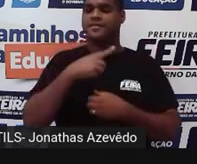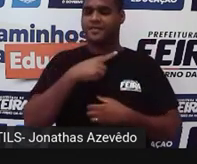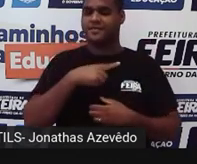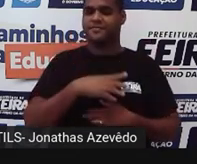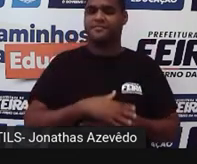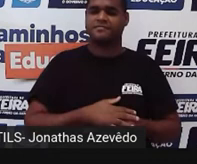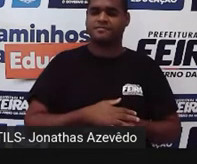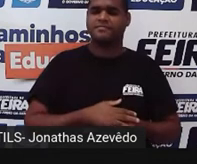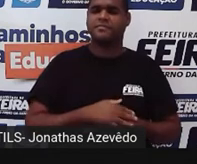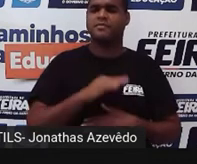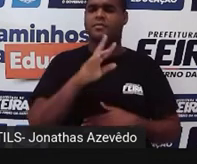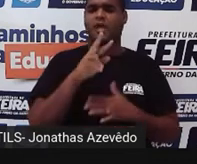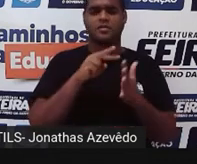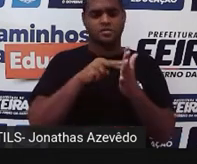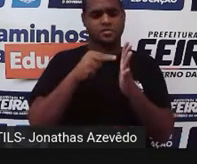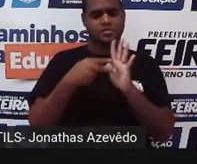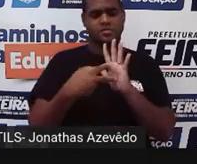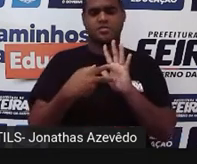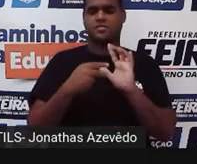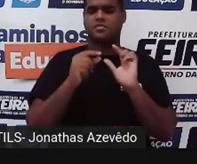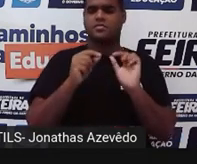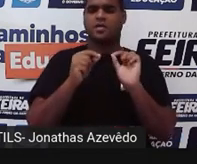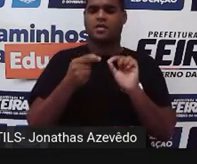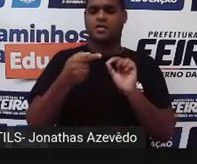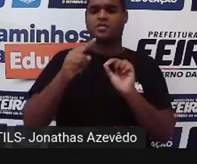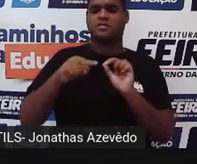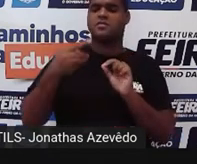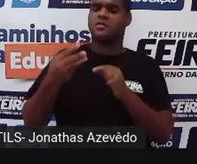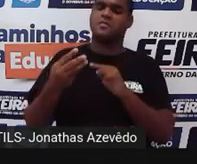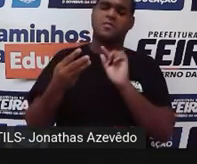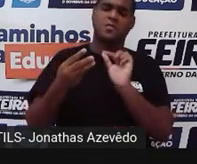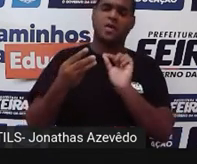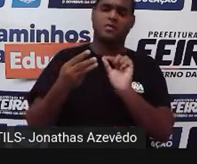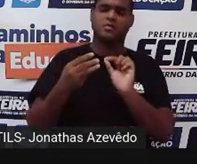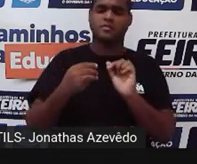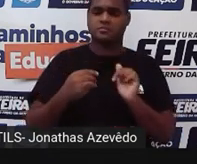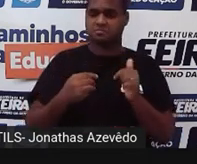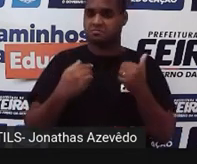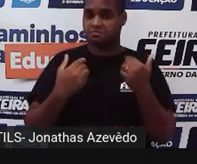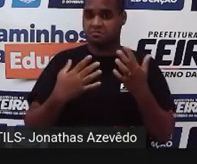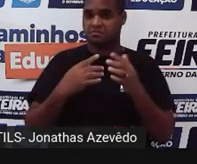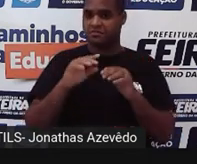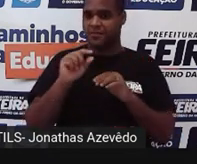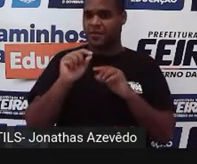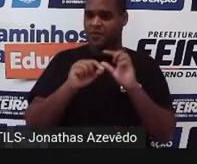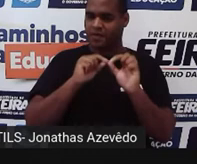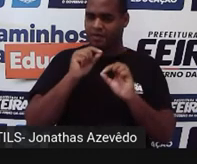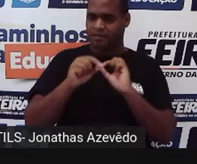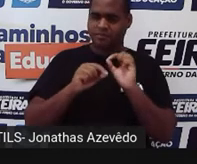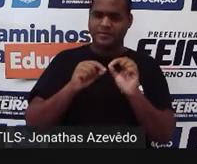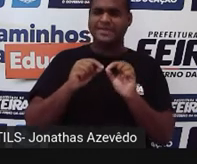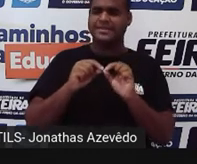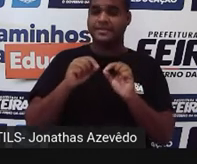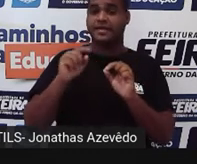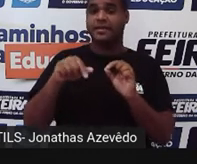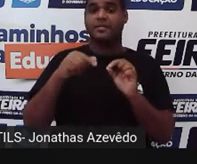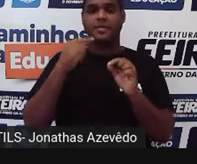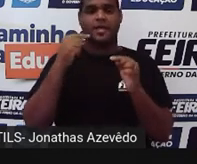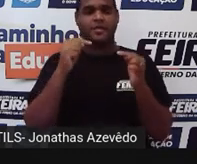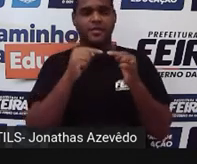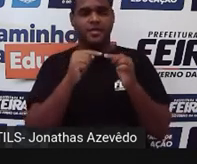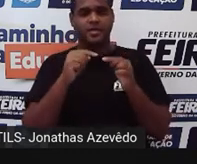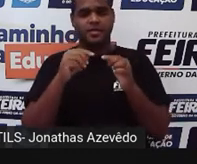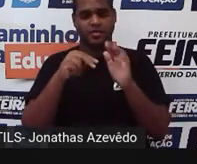E o que é que significa esse 7,3? É mais ou menos a nota